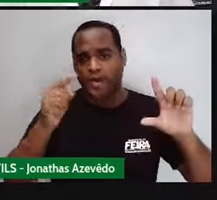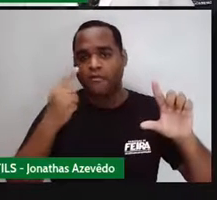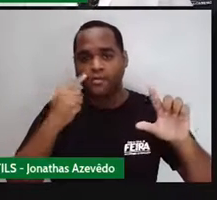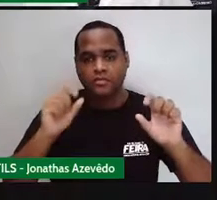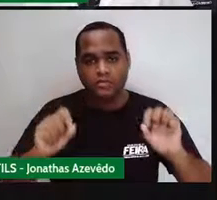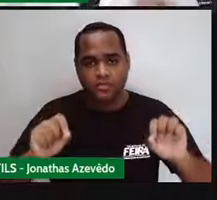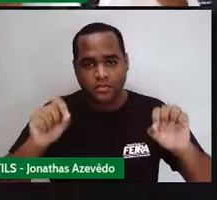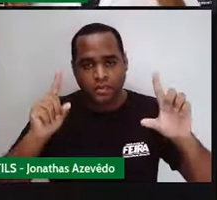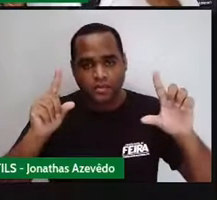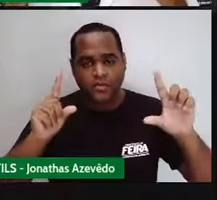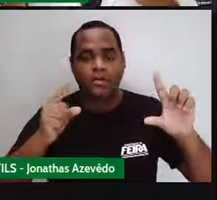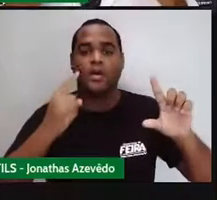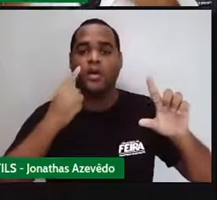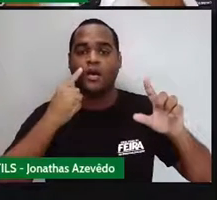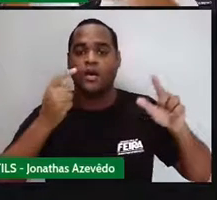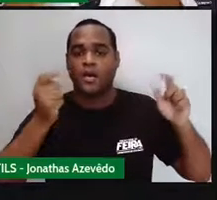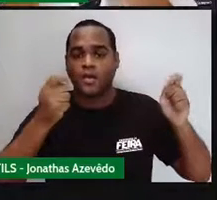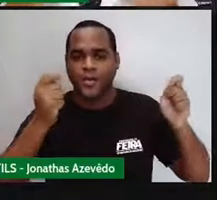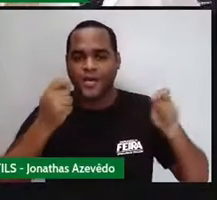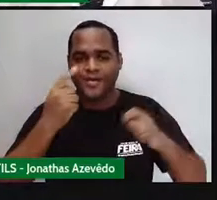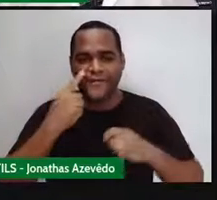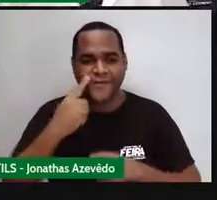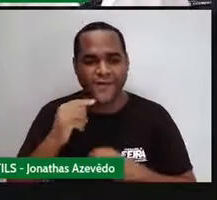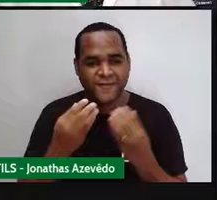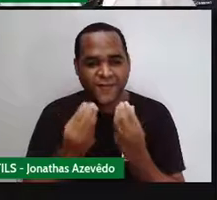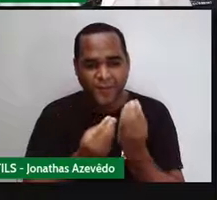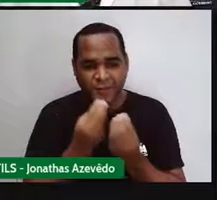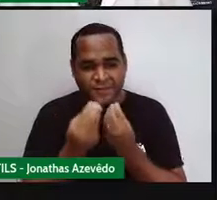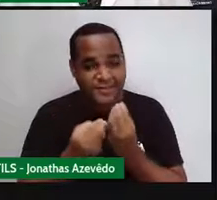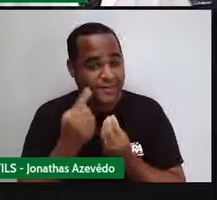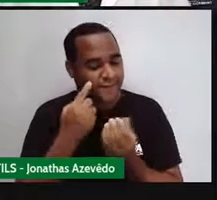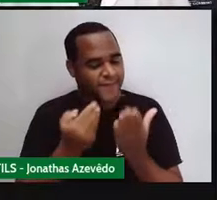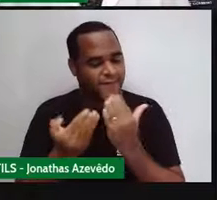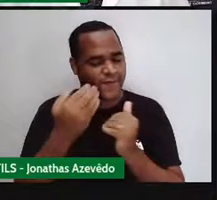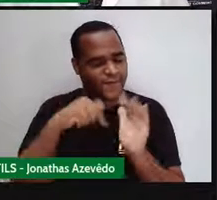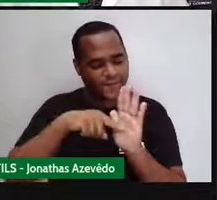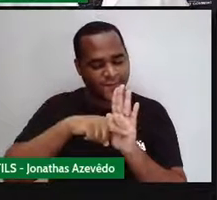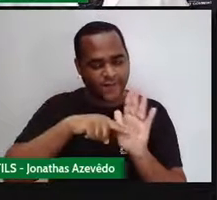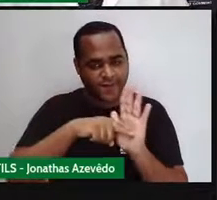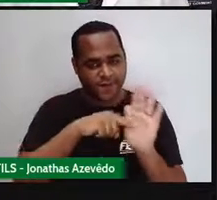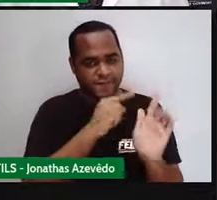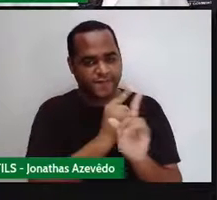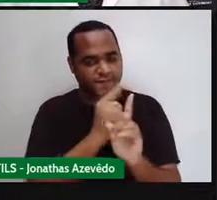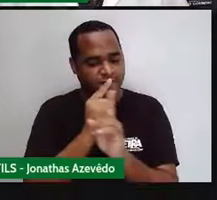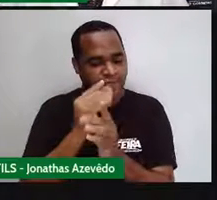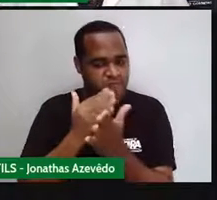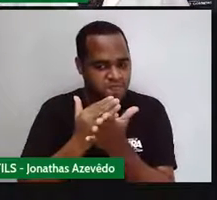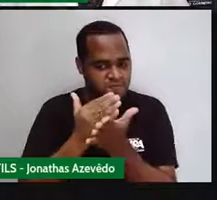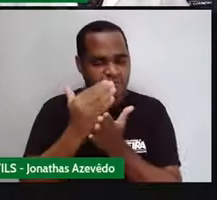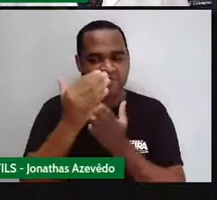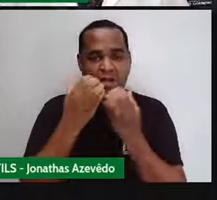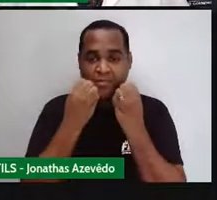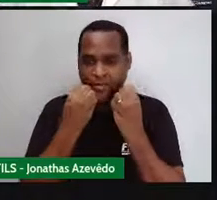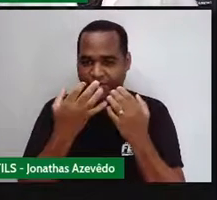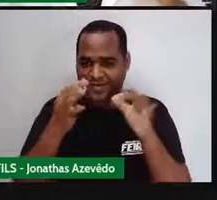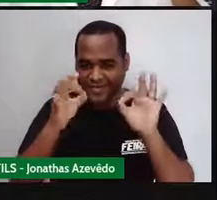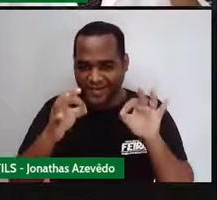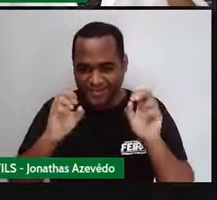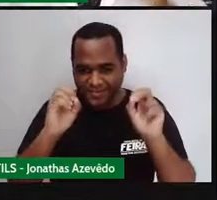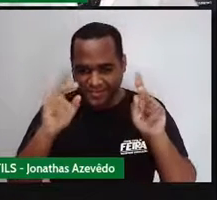Bom, então, vem lá. Vem cá, vem cá. Vamos lá. Vem comigo. Vamos investigar. Vamos começar a nossa investigação. Certo?